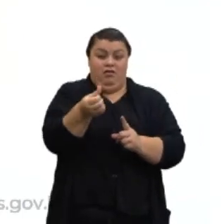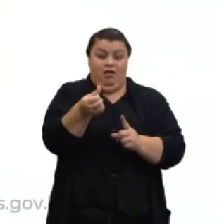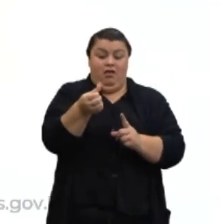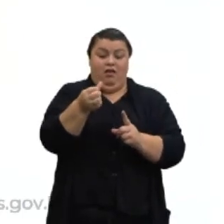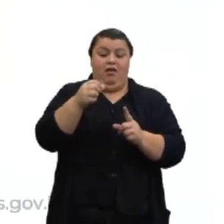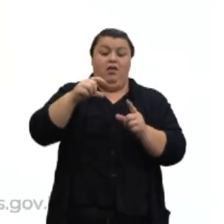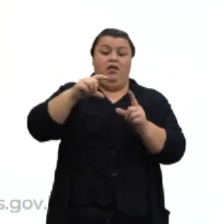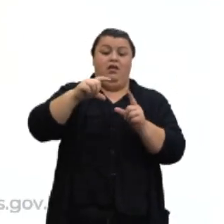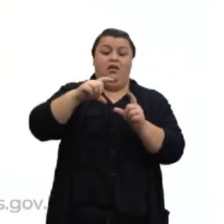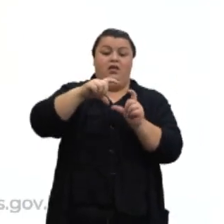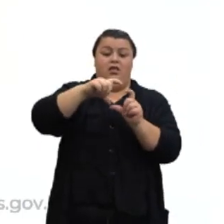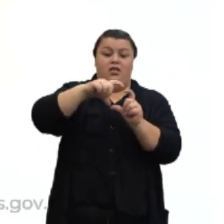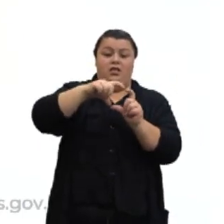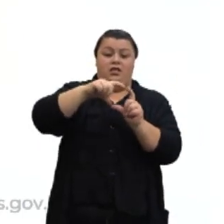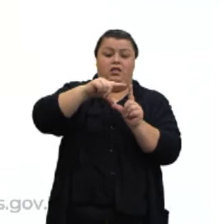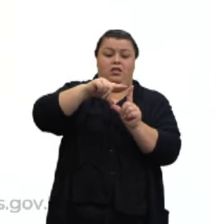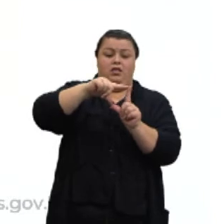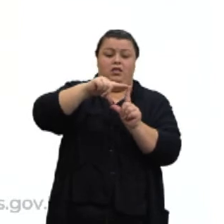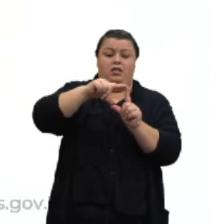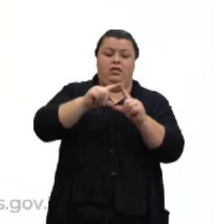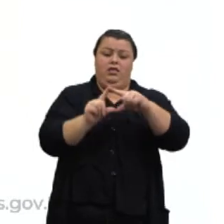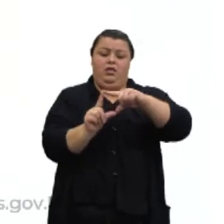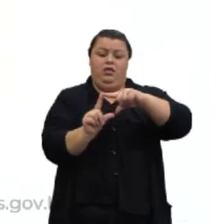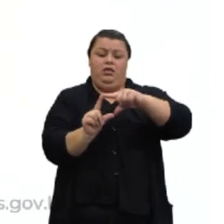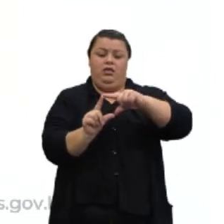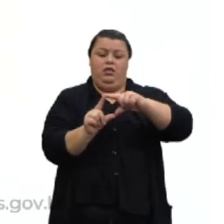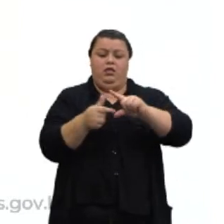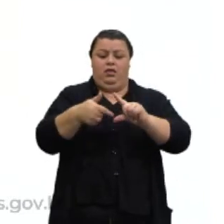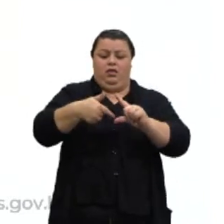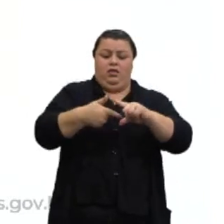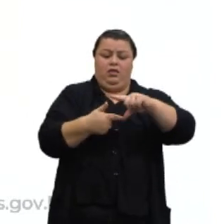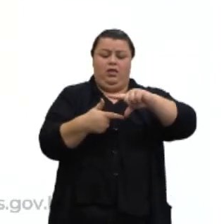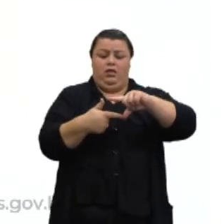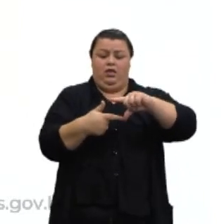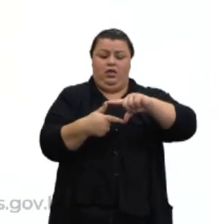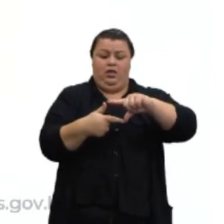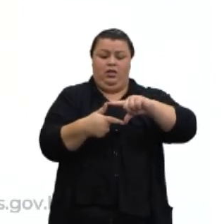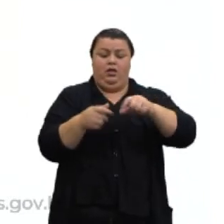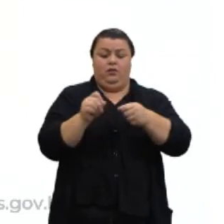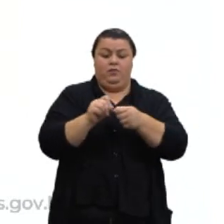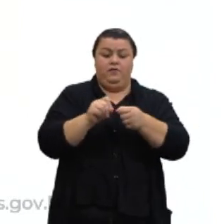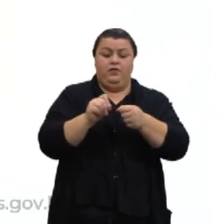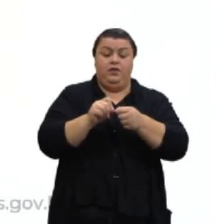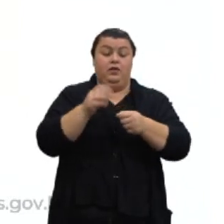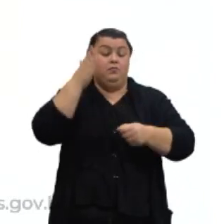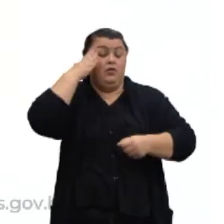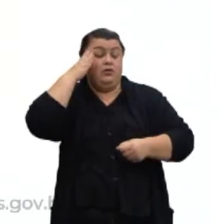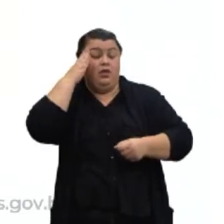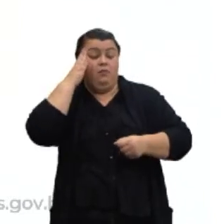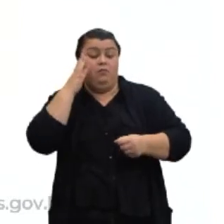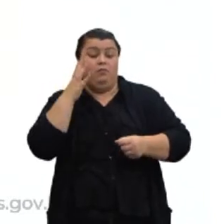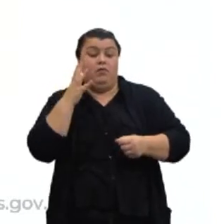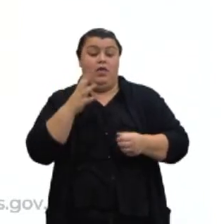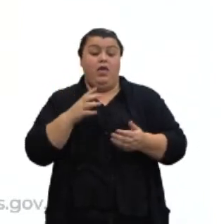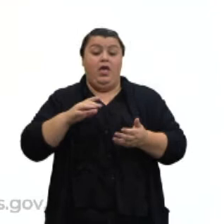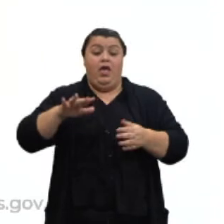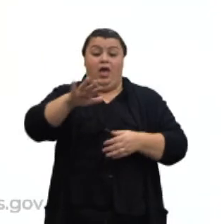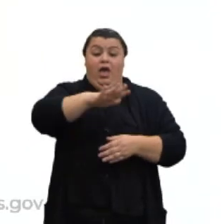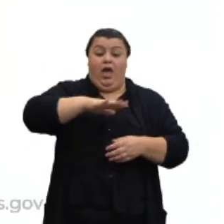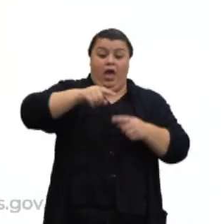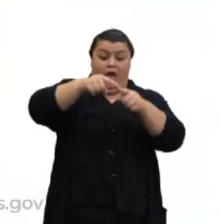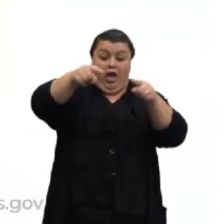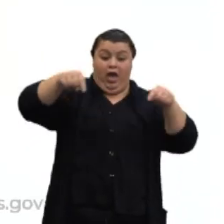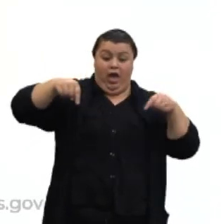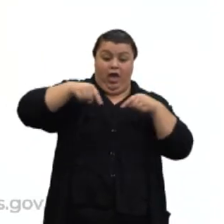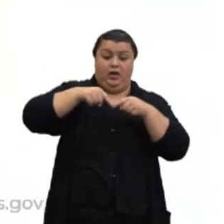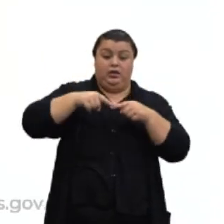lateral. E para saber a área total eu vou precisar calcular então a área destas bases e